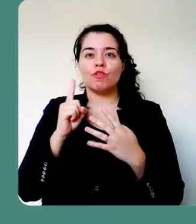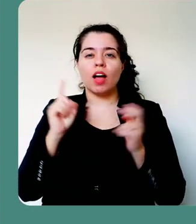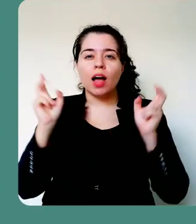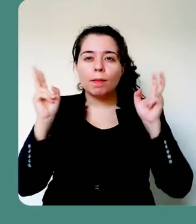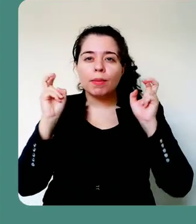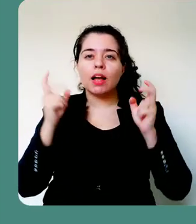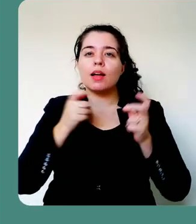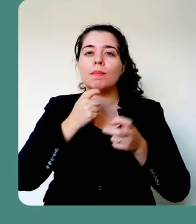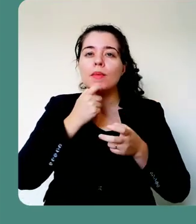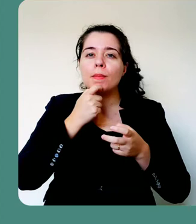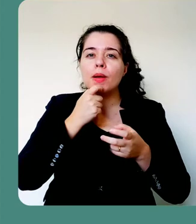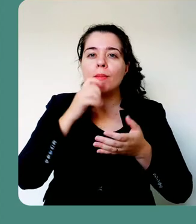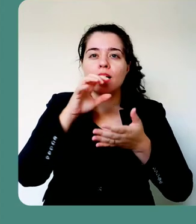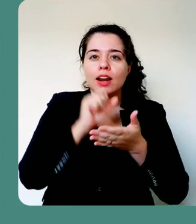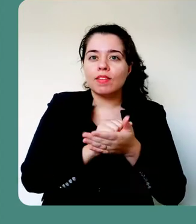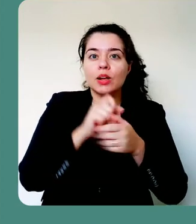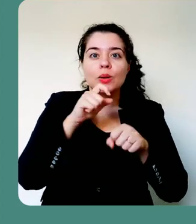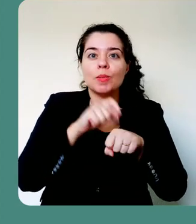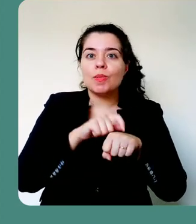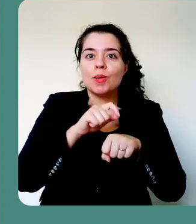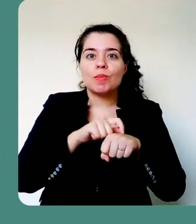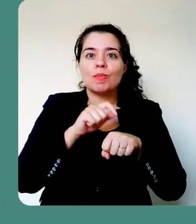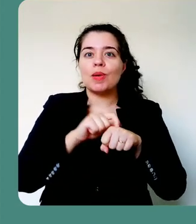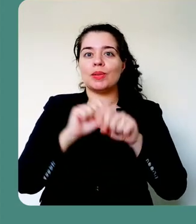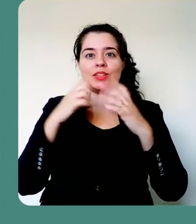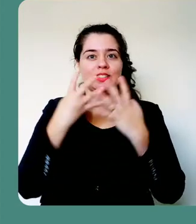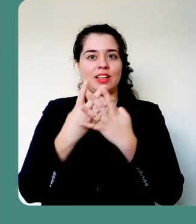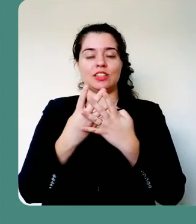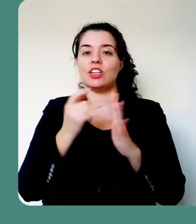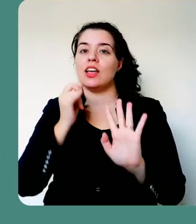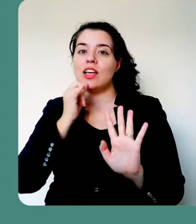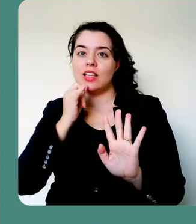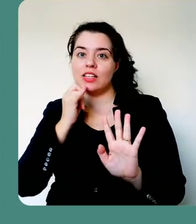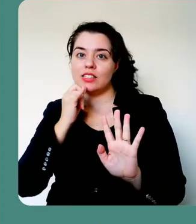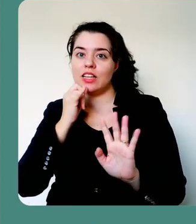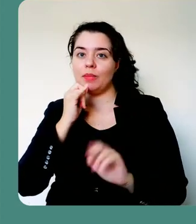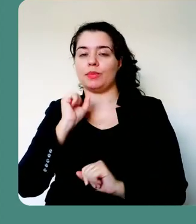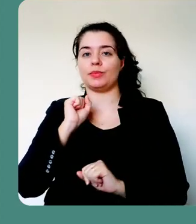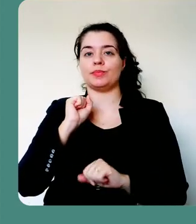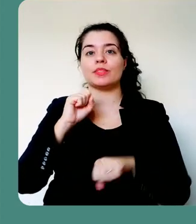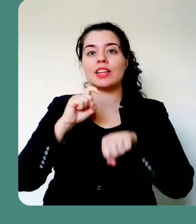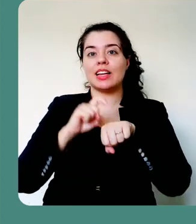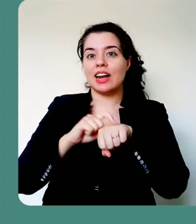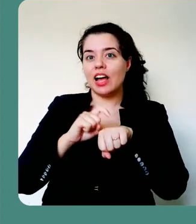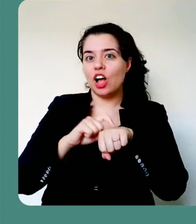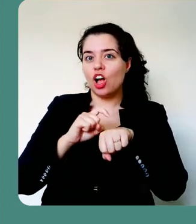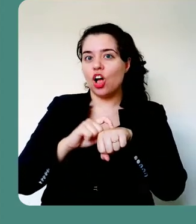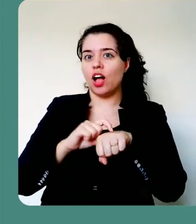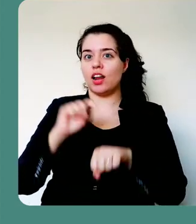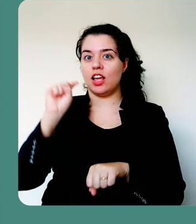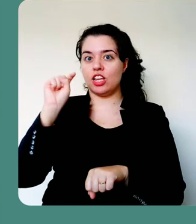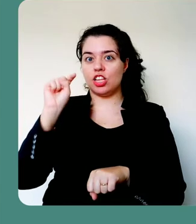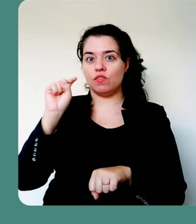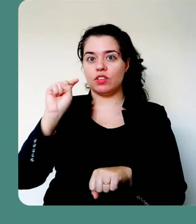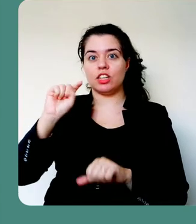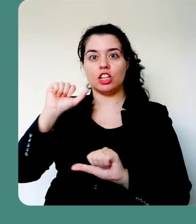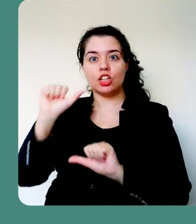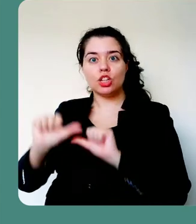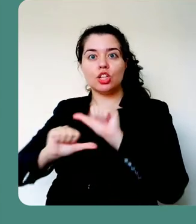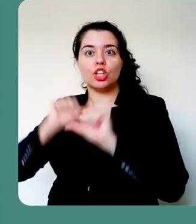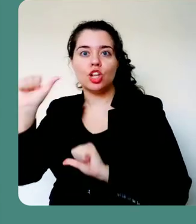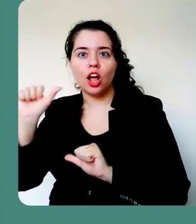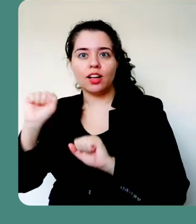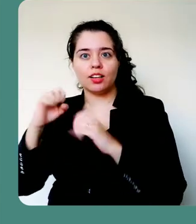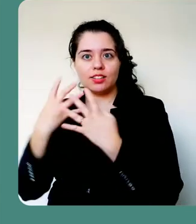slides. Então, no momento que você for avançar de slides, certifique-se que você faça uma pausa da sua explicação.